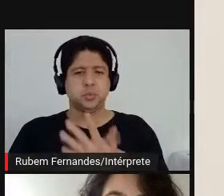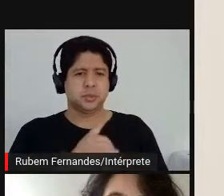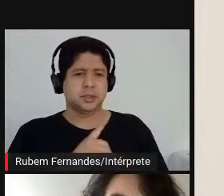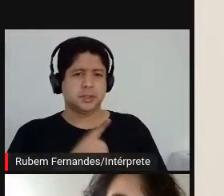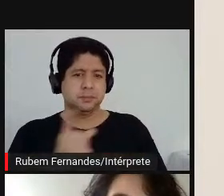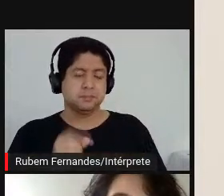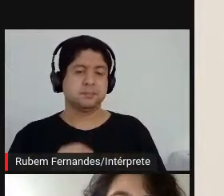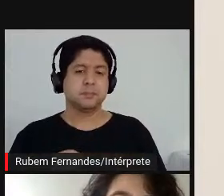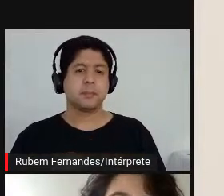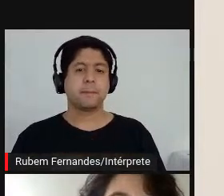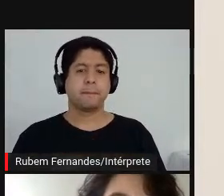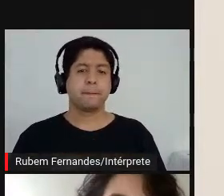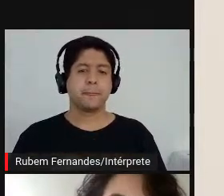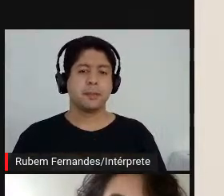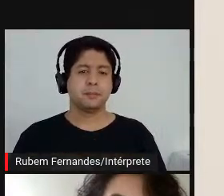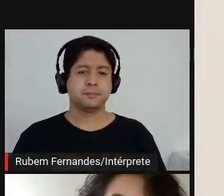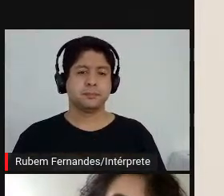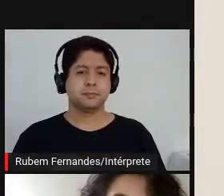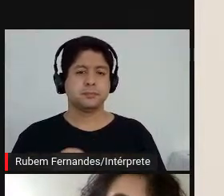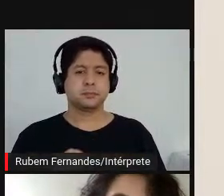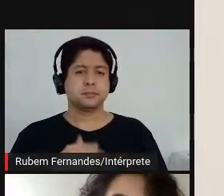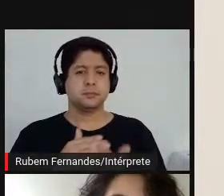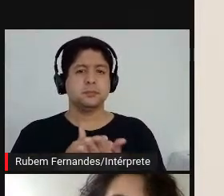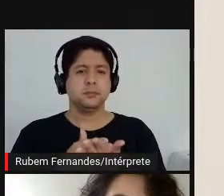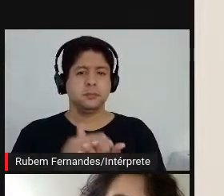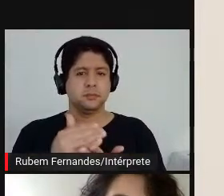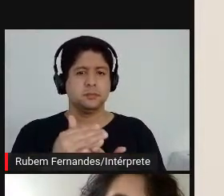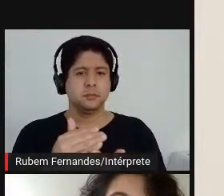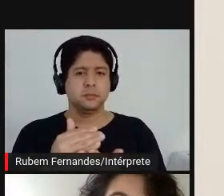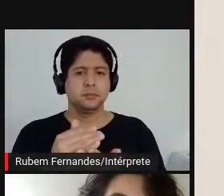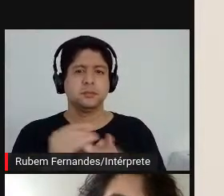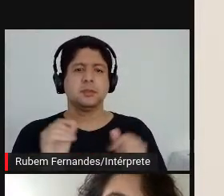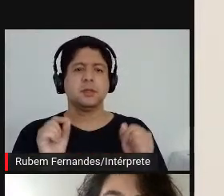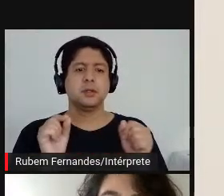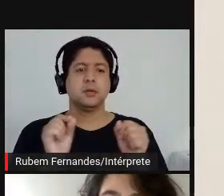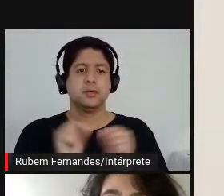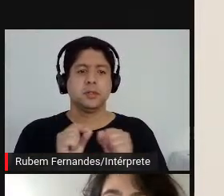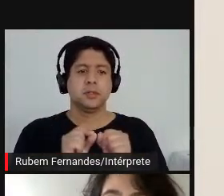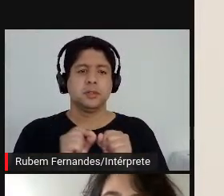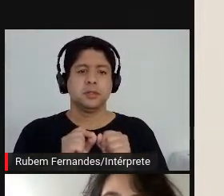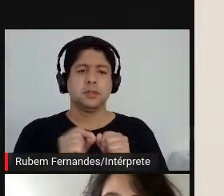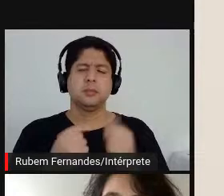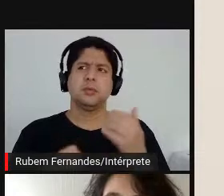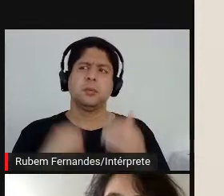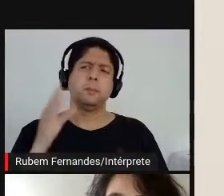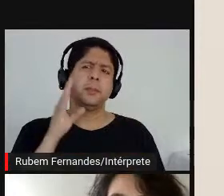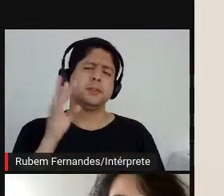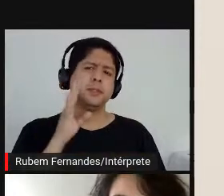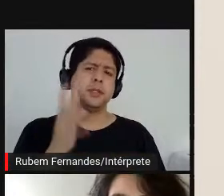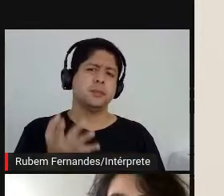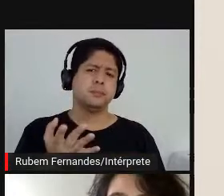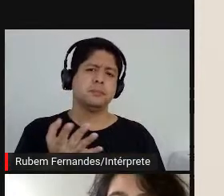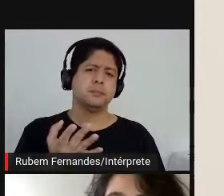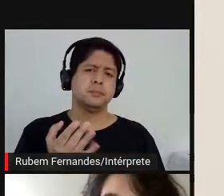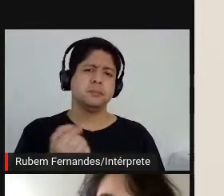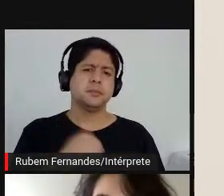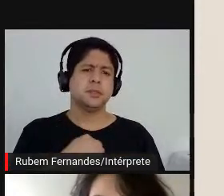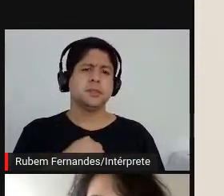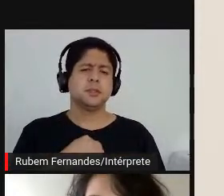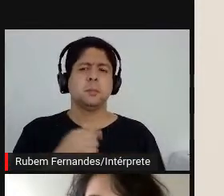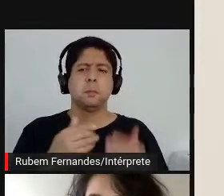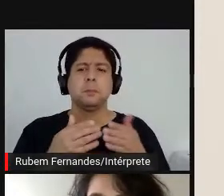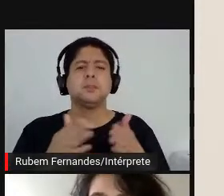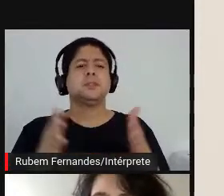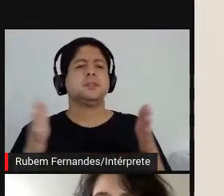E quando eu comecei a fazer... Eu comecei a pensar como seria expandir isso,